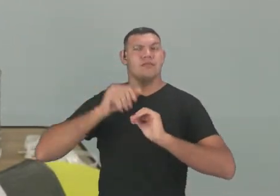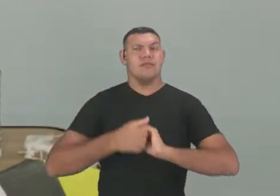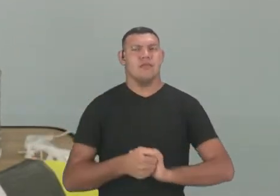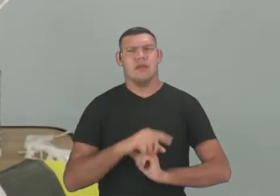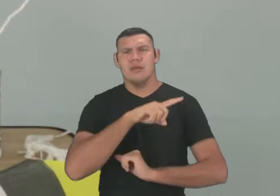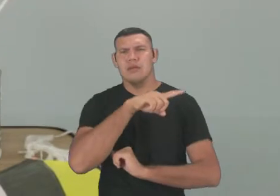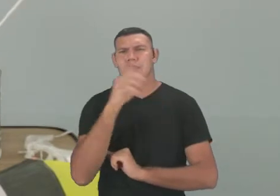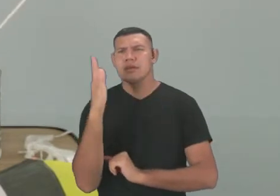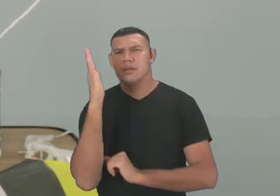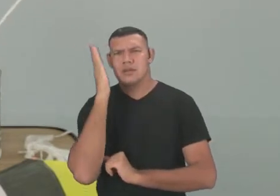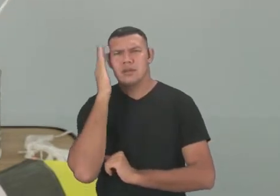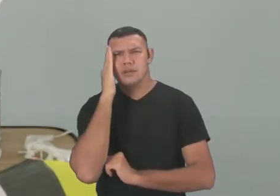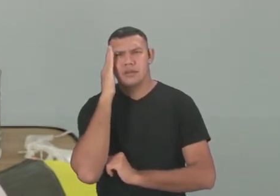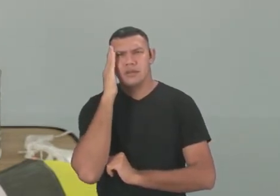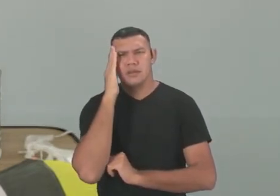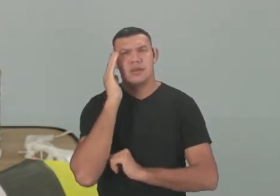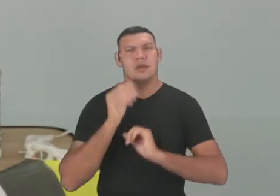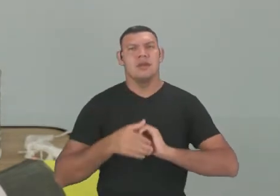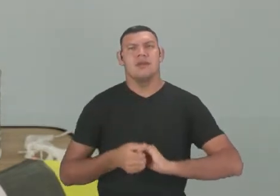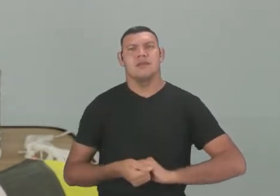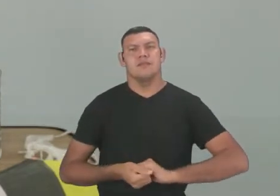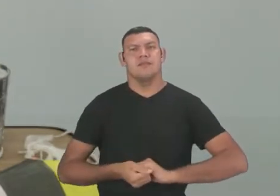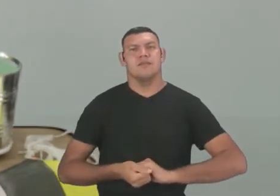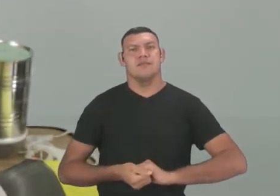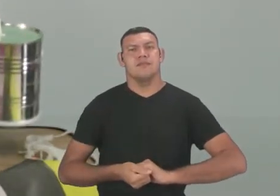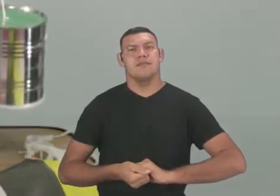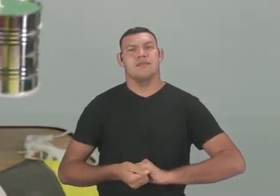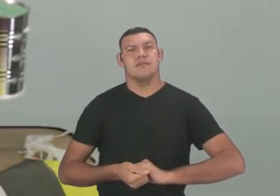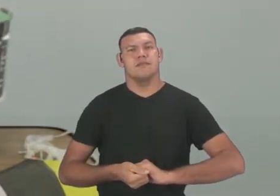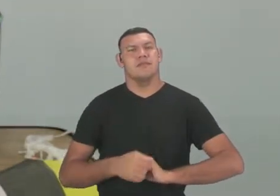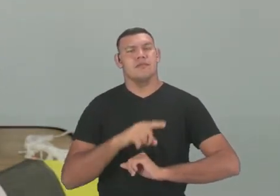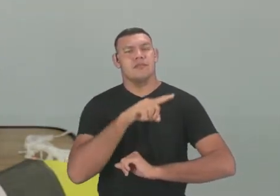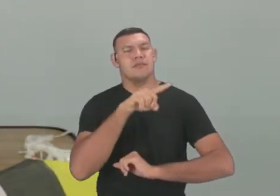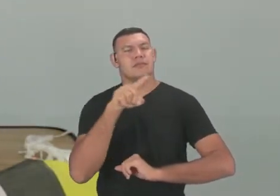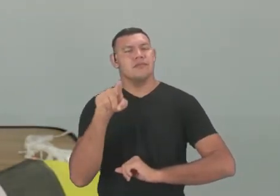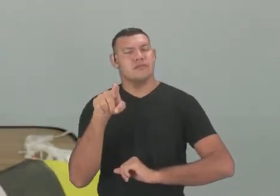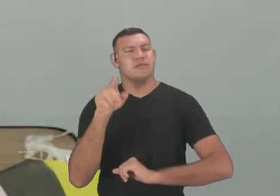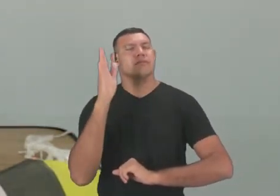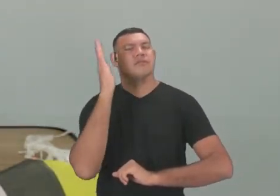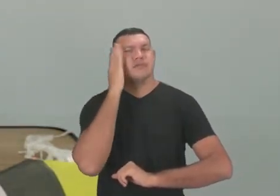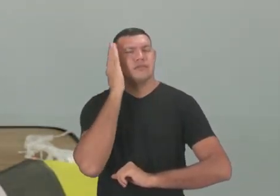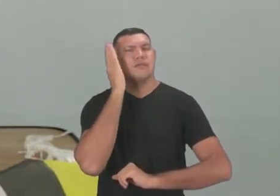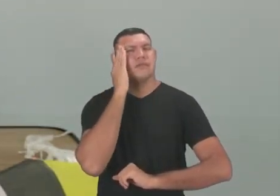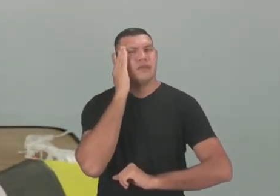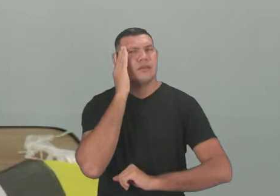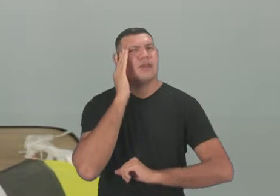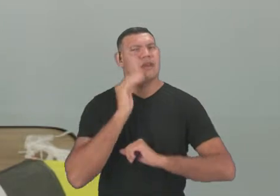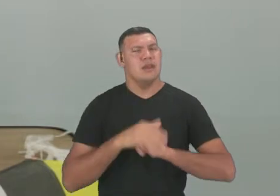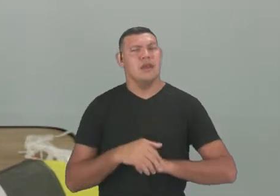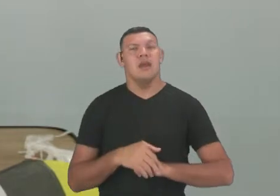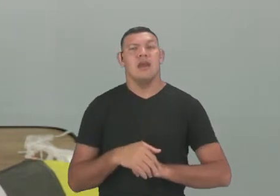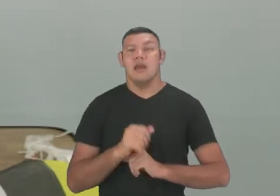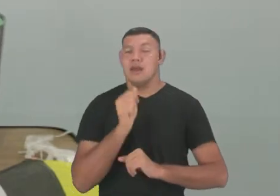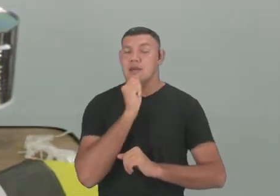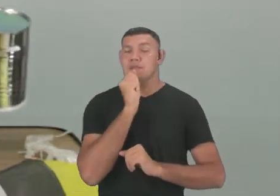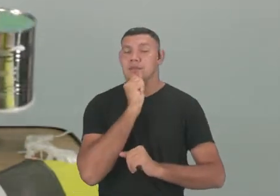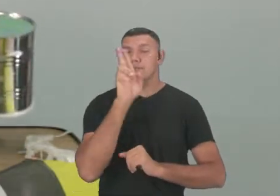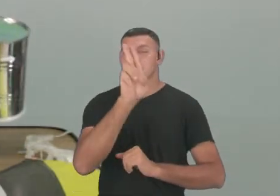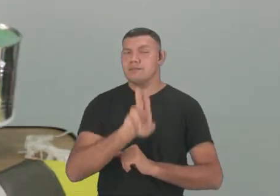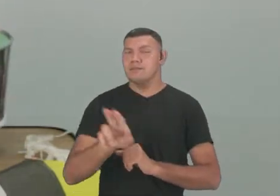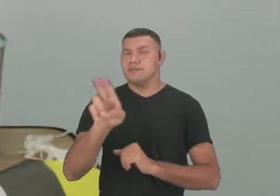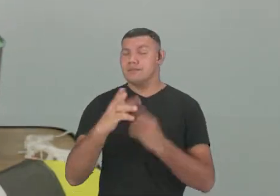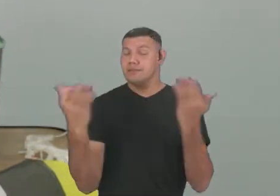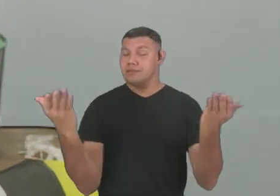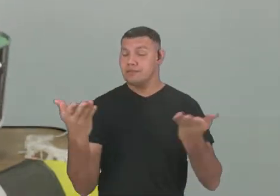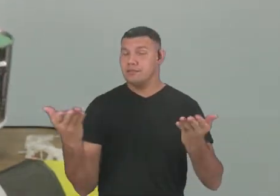Alguém sabe o nome dele, deste brinquedo? Tenho certeza que alguém sabe, ele ainda é utilizado até nos